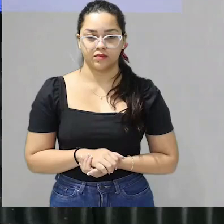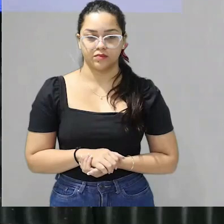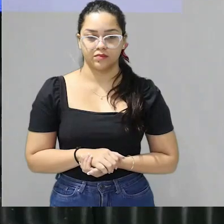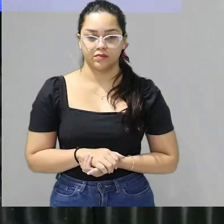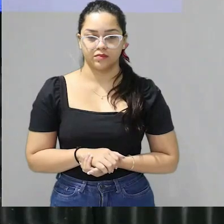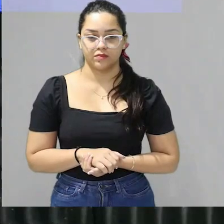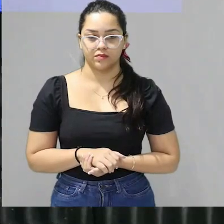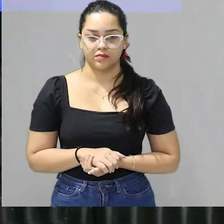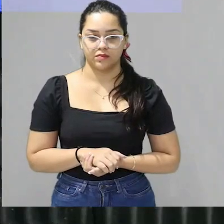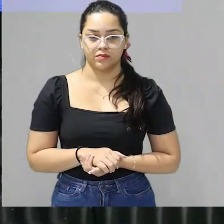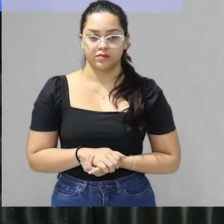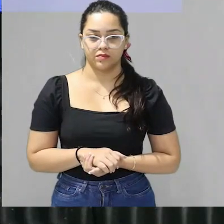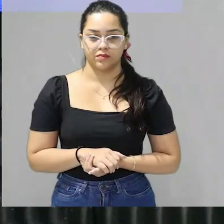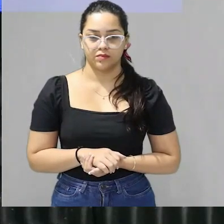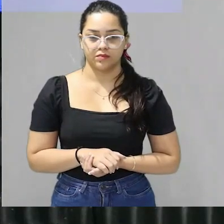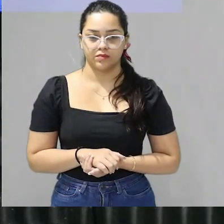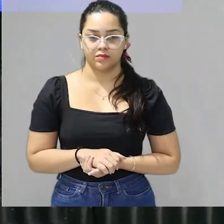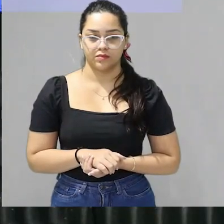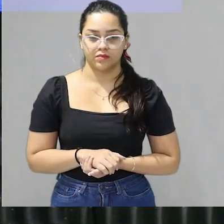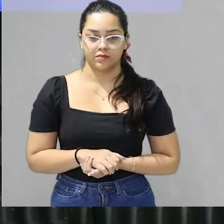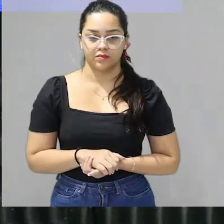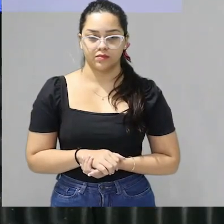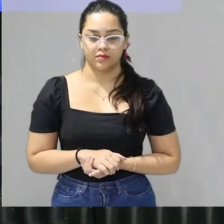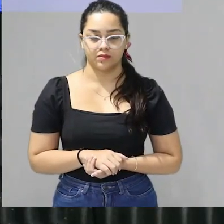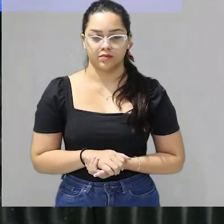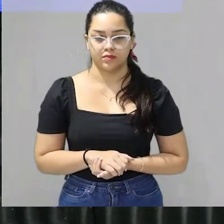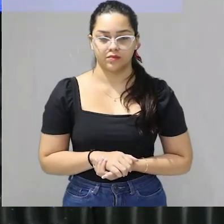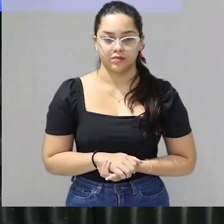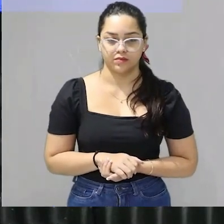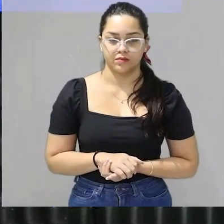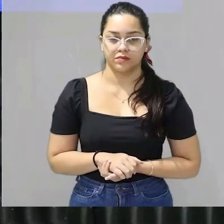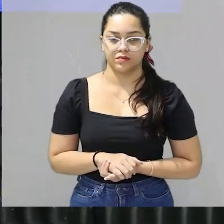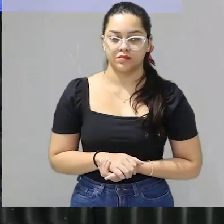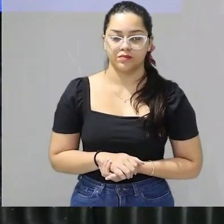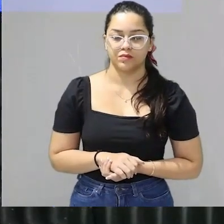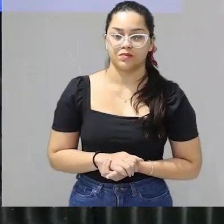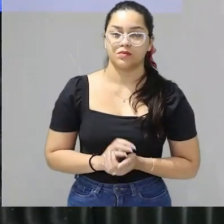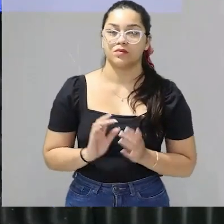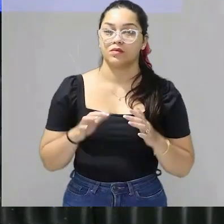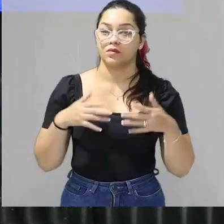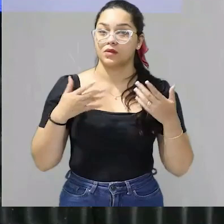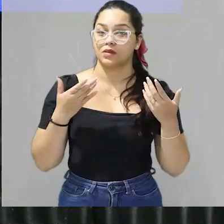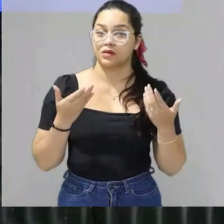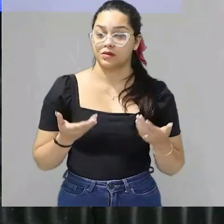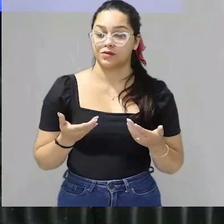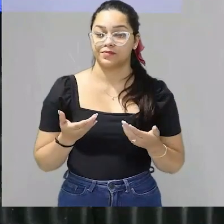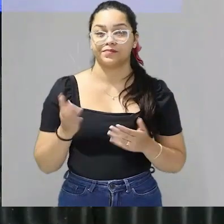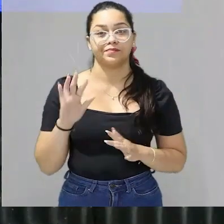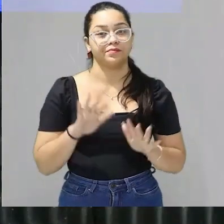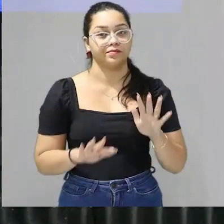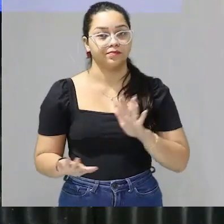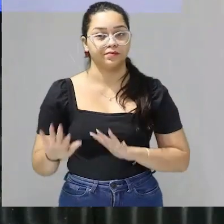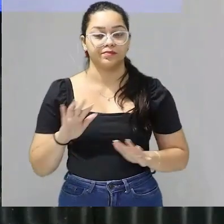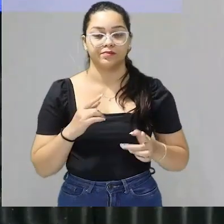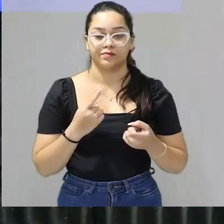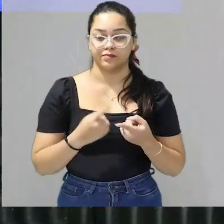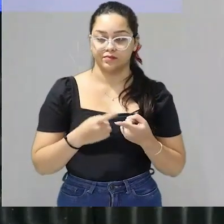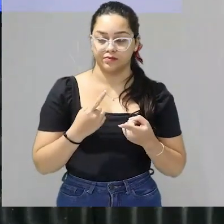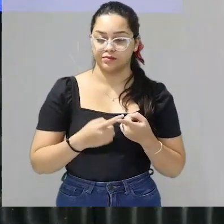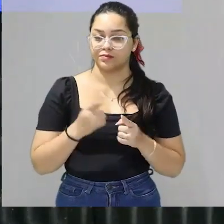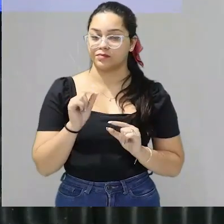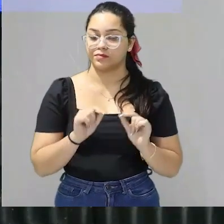desenvolver uma boa tese é imprescindível então turma muito cuidado porque as